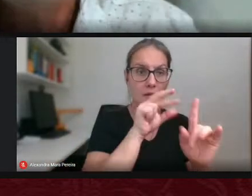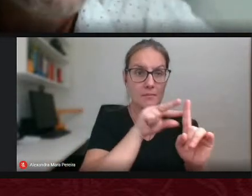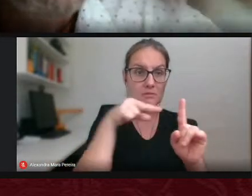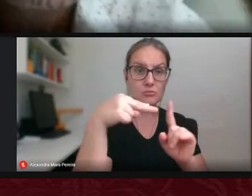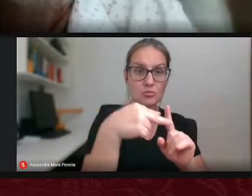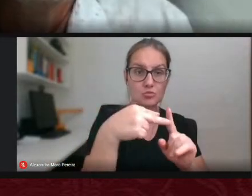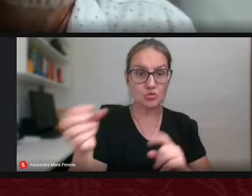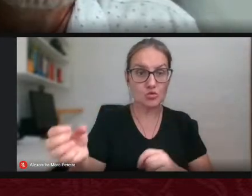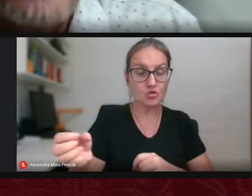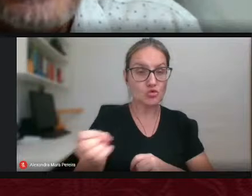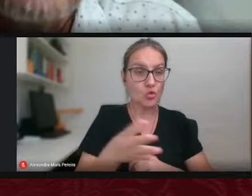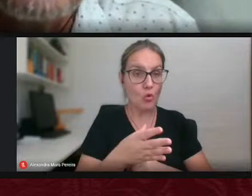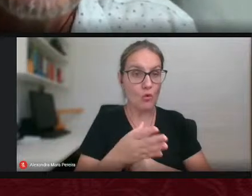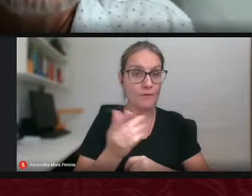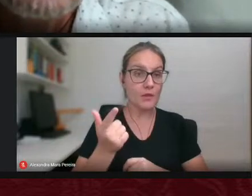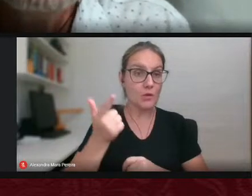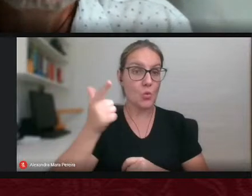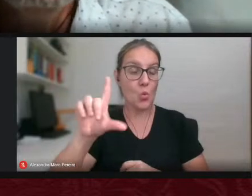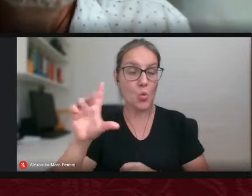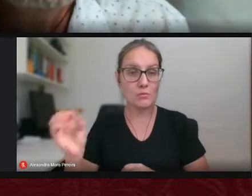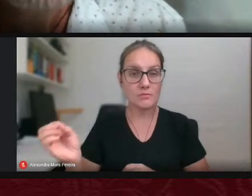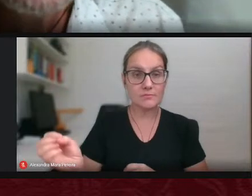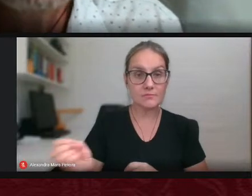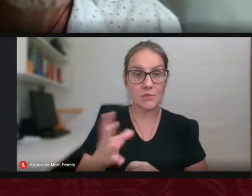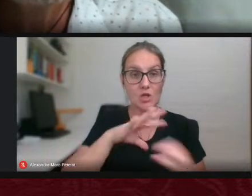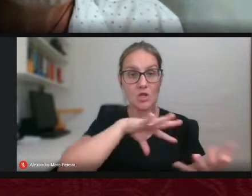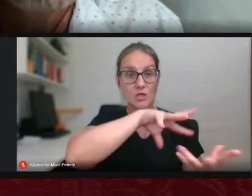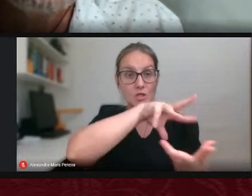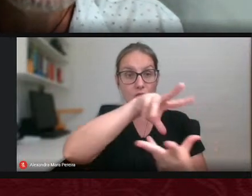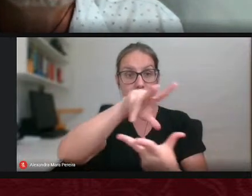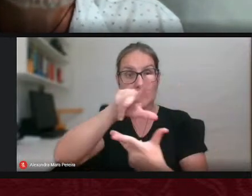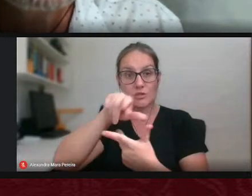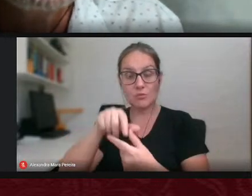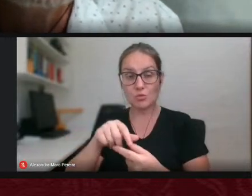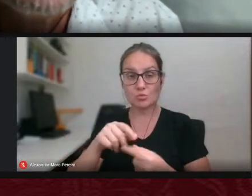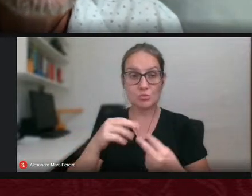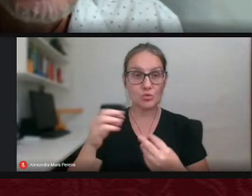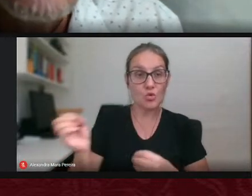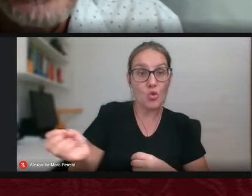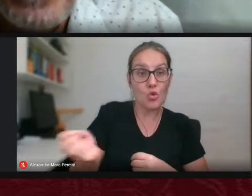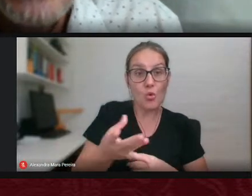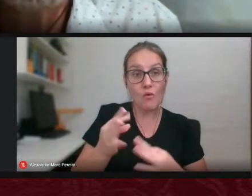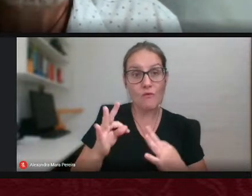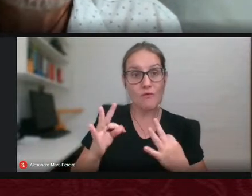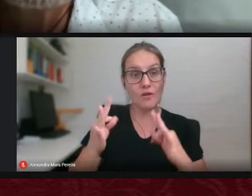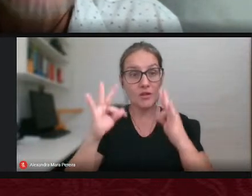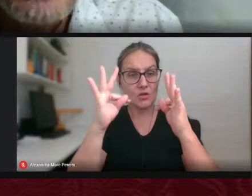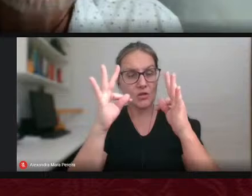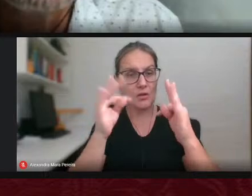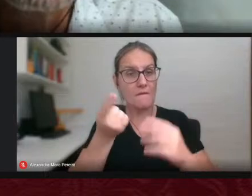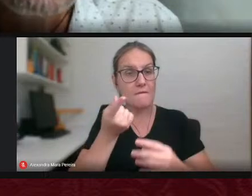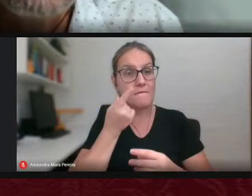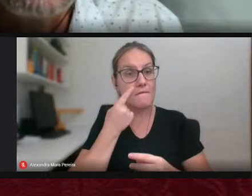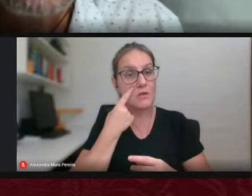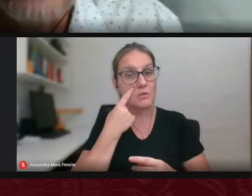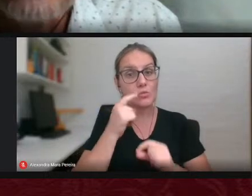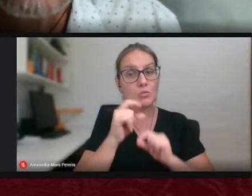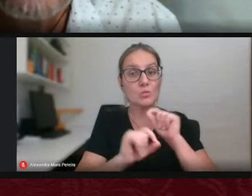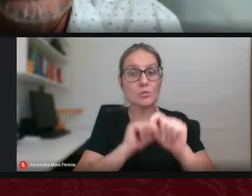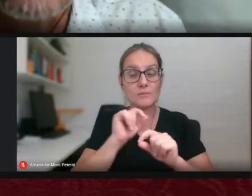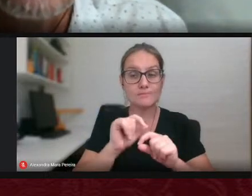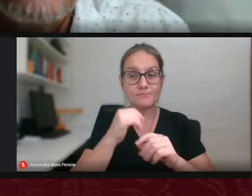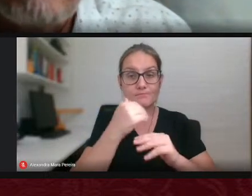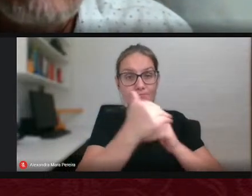da ultramodernidade desse mundo moderno contemporâneo também assentado sobre o